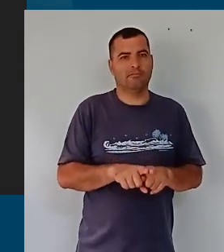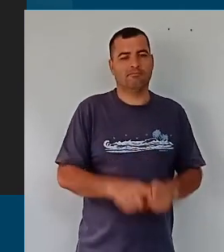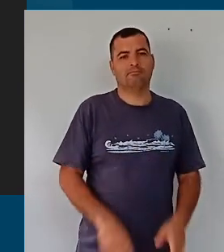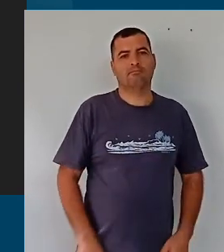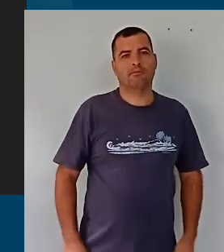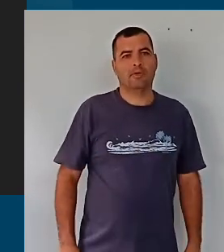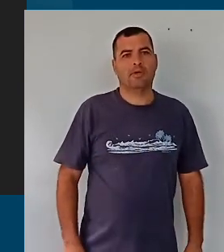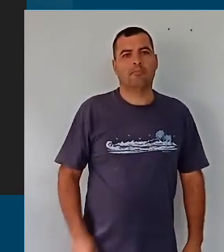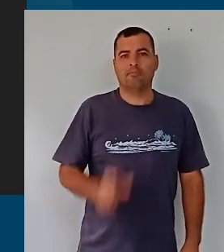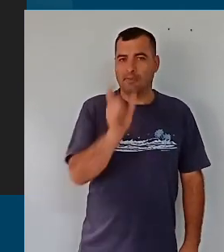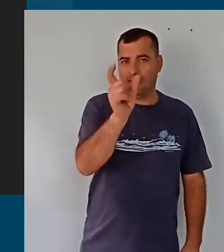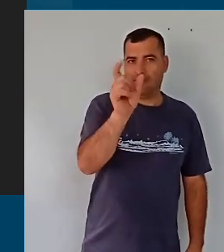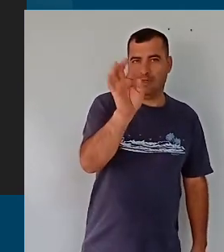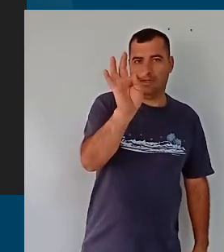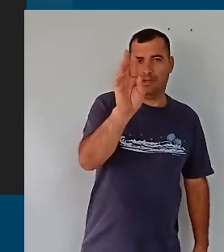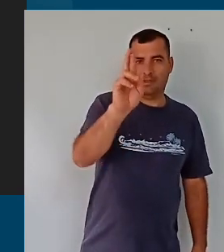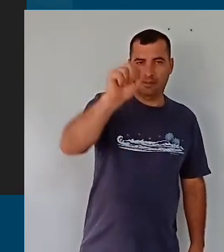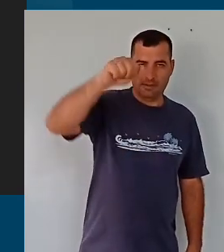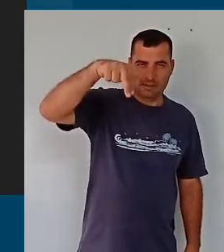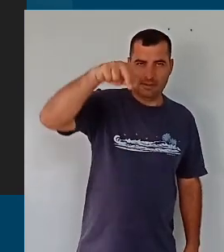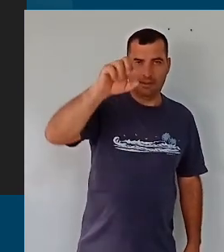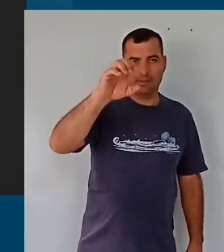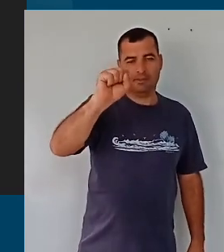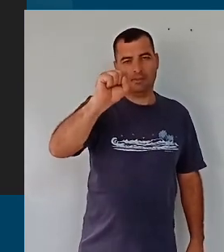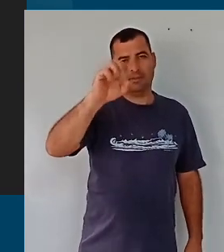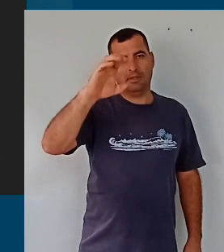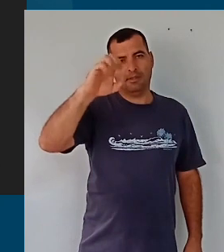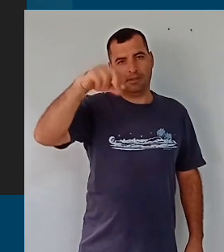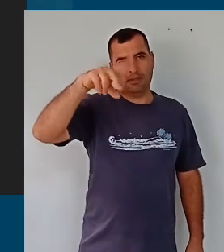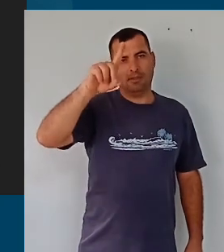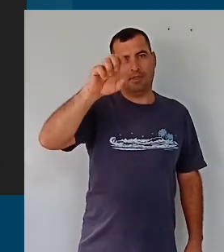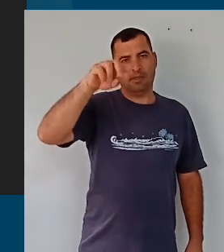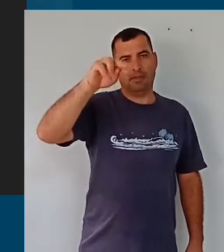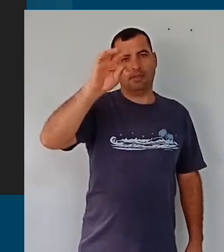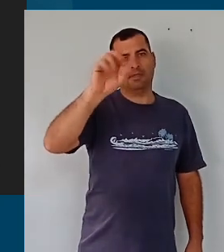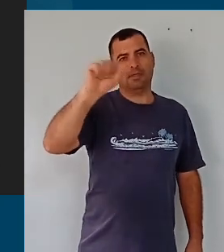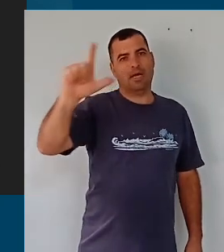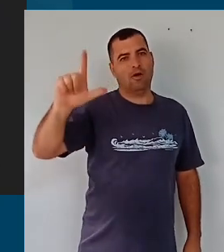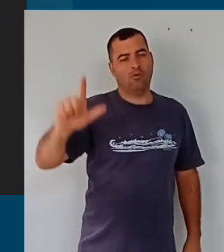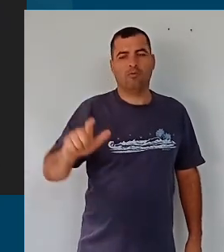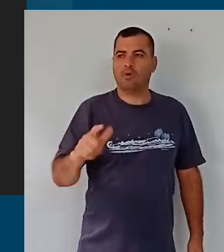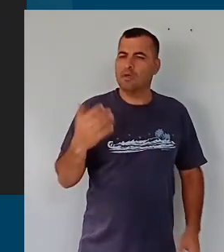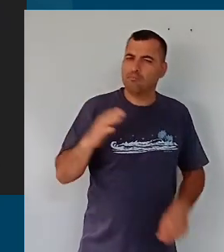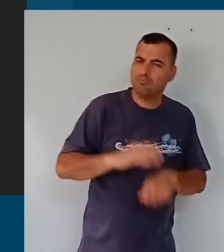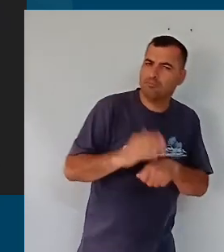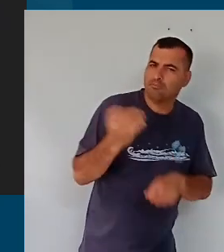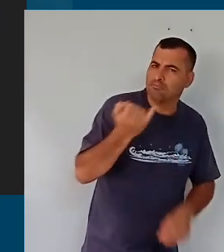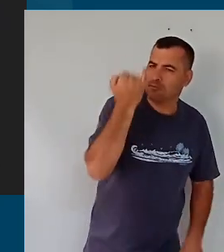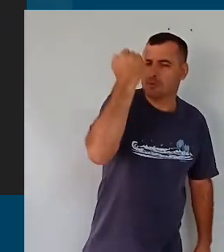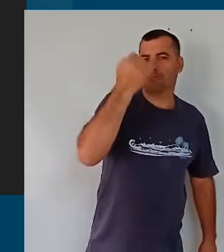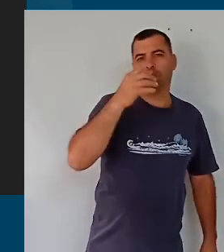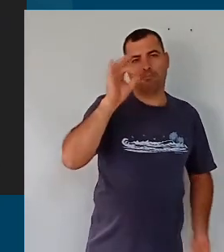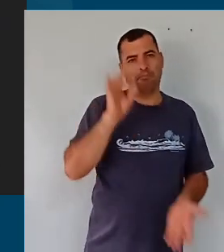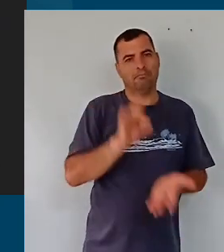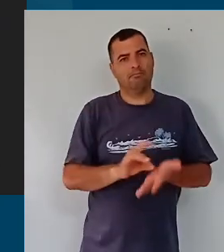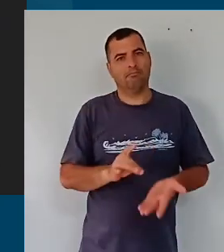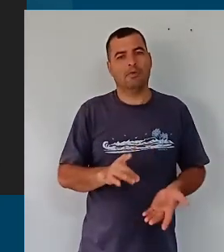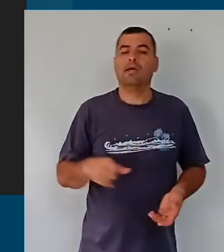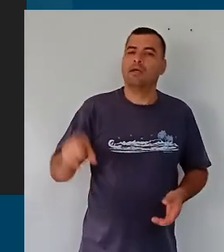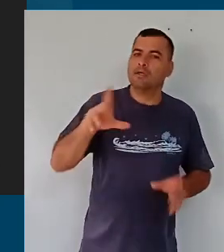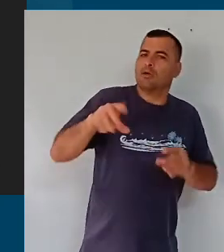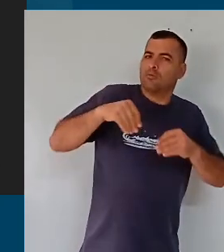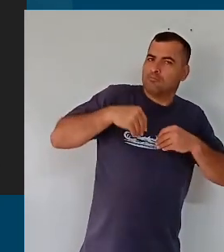essa fala dele, nunca esqueço, daquele jeito dele de acolhedor, que era um exímio acolhedor,